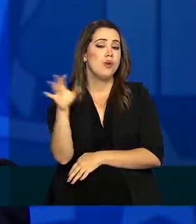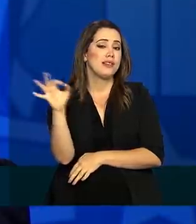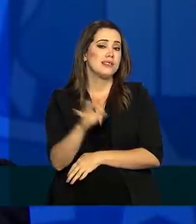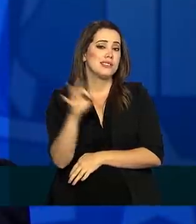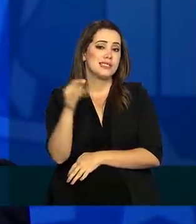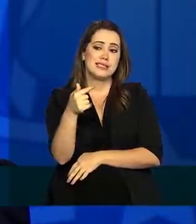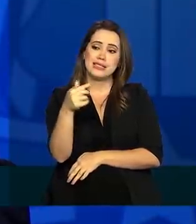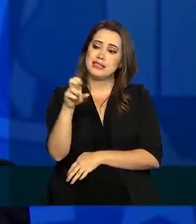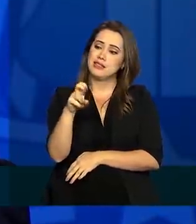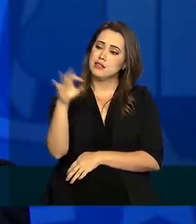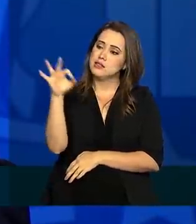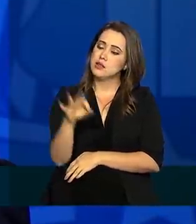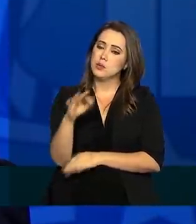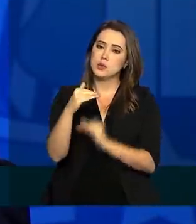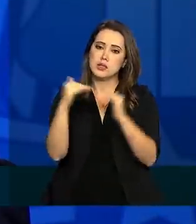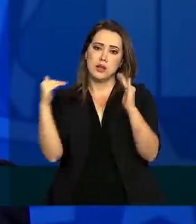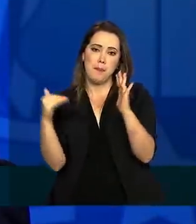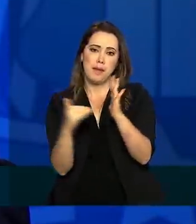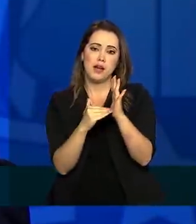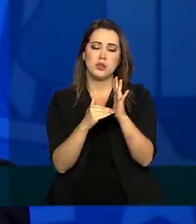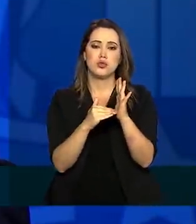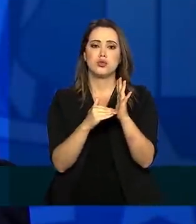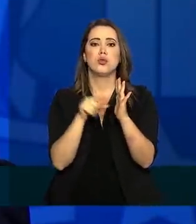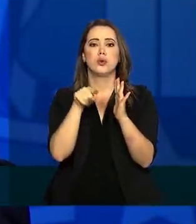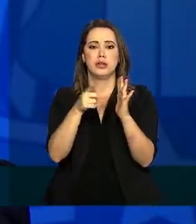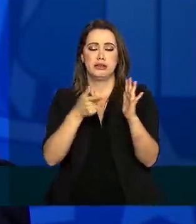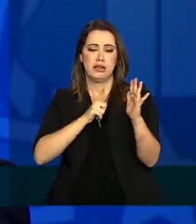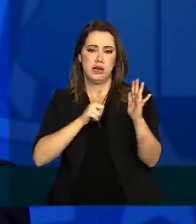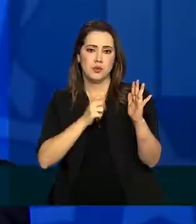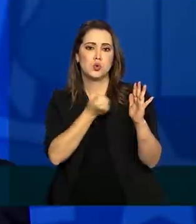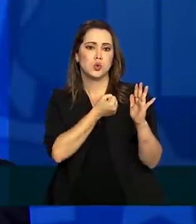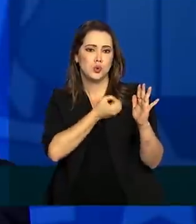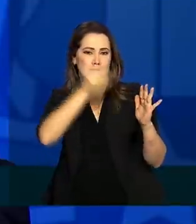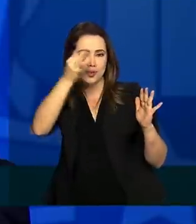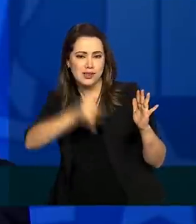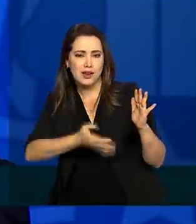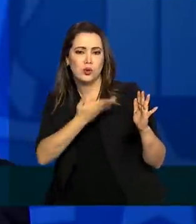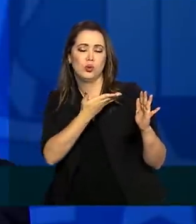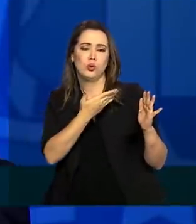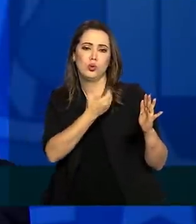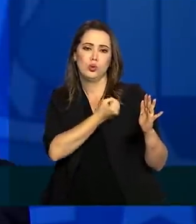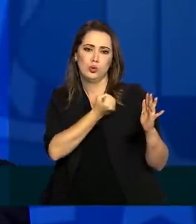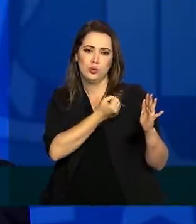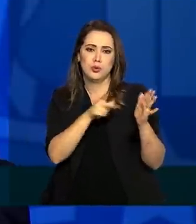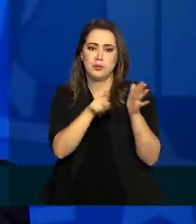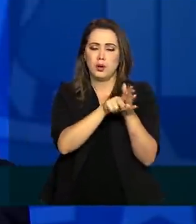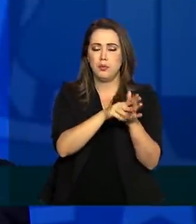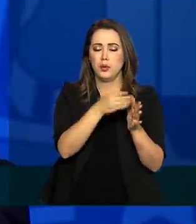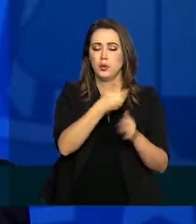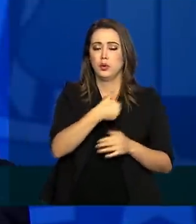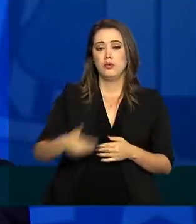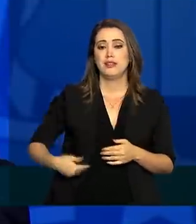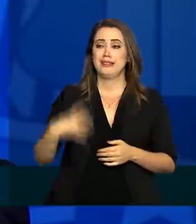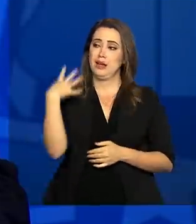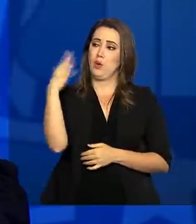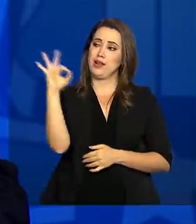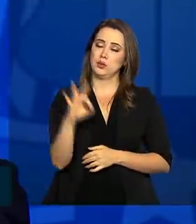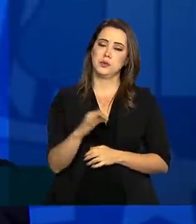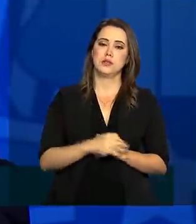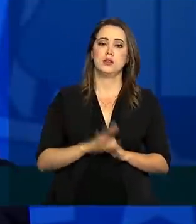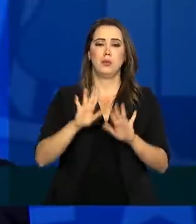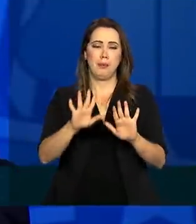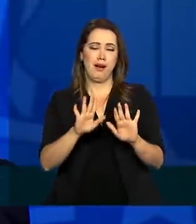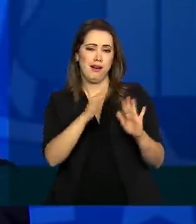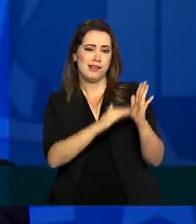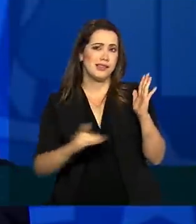o que obtemos com a notificação oficial, que chega a mais de 4%. Mas acima de taxas